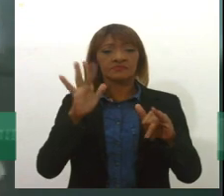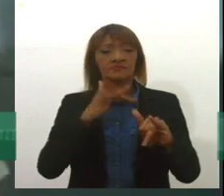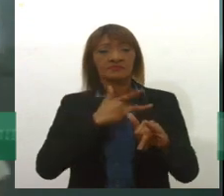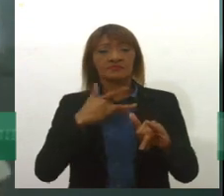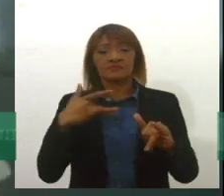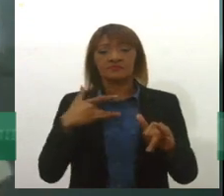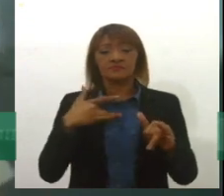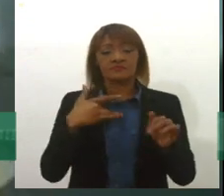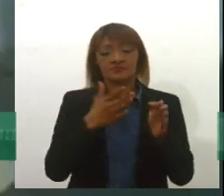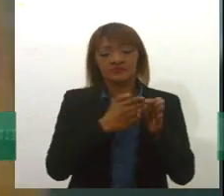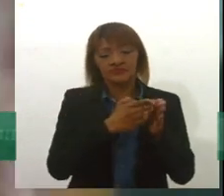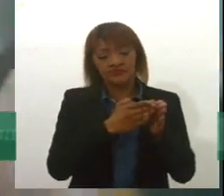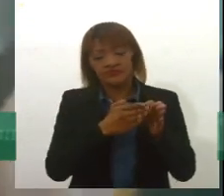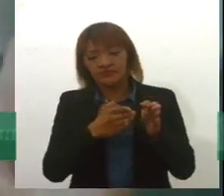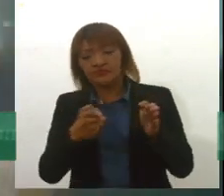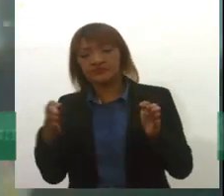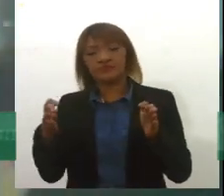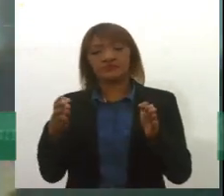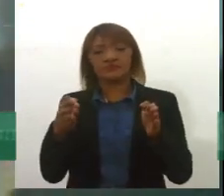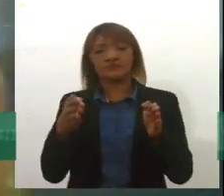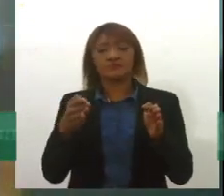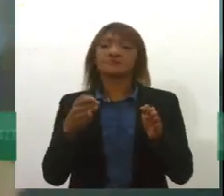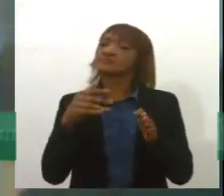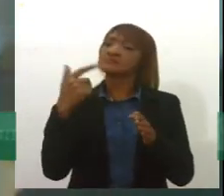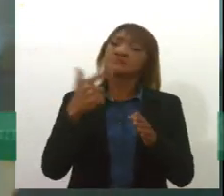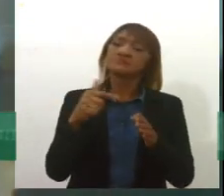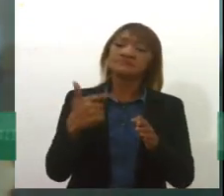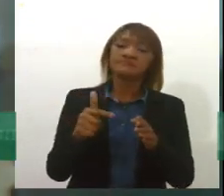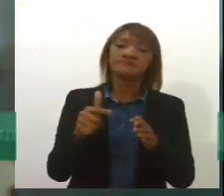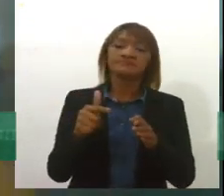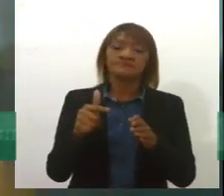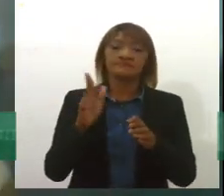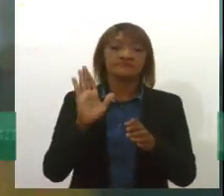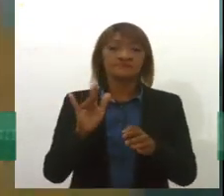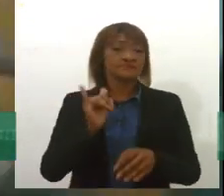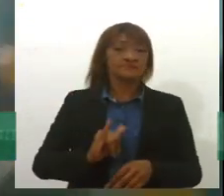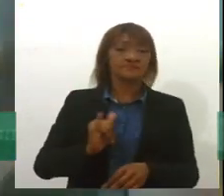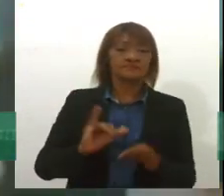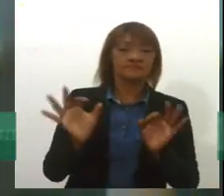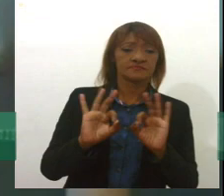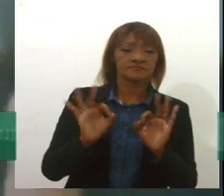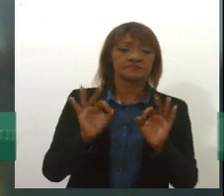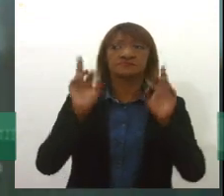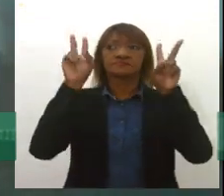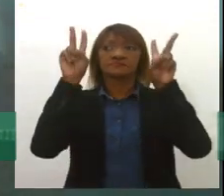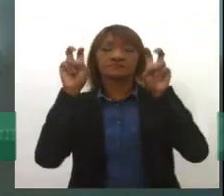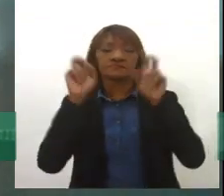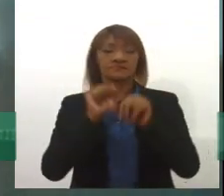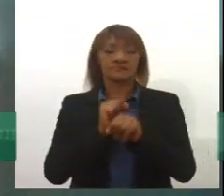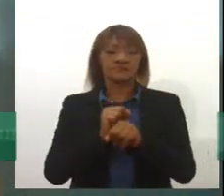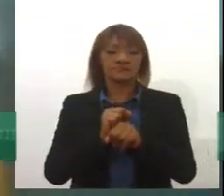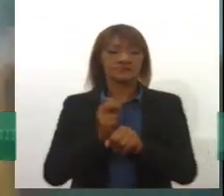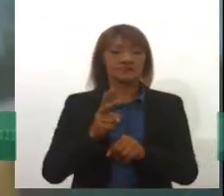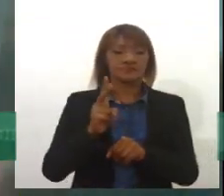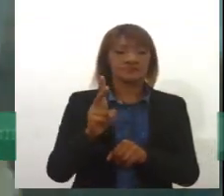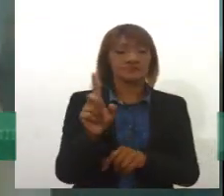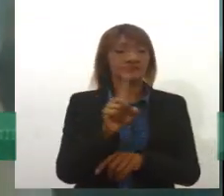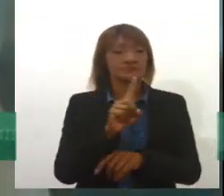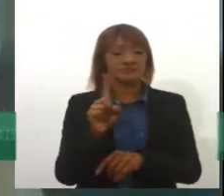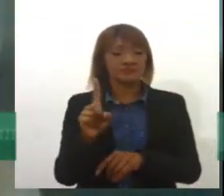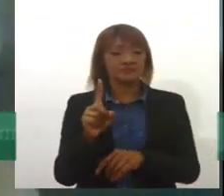janeiro, né, então a gente não tem um intervalo de tempo, saúde mental é tema cotidiano, inclusive pela